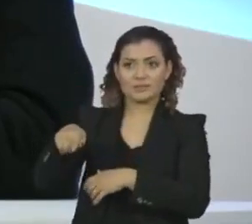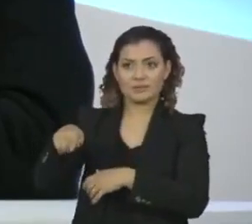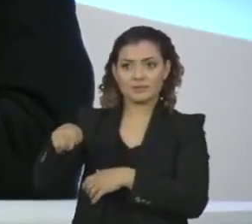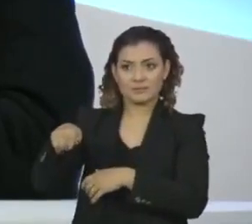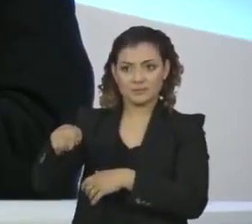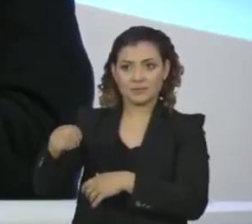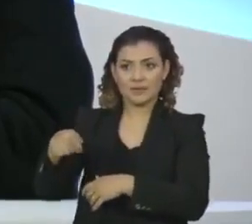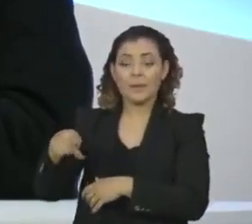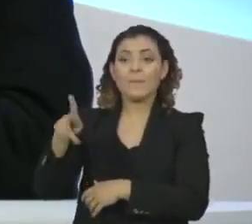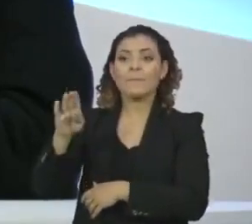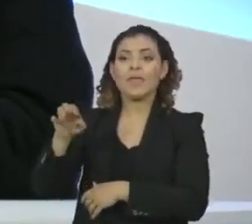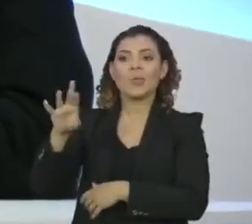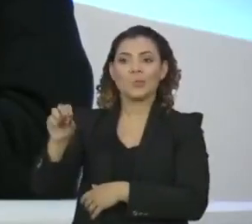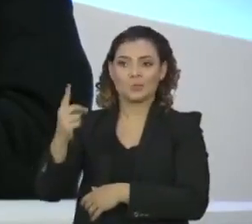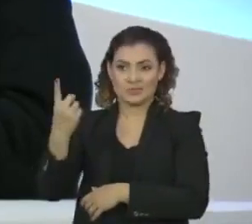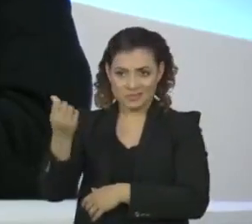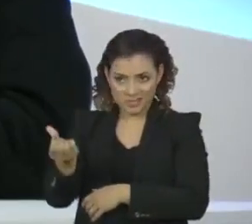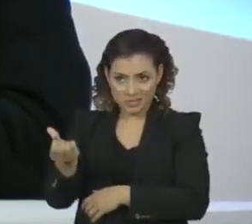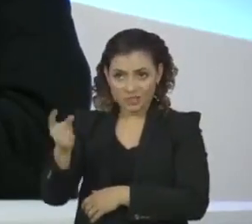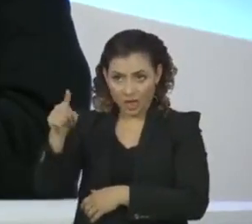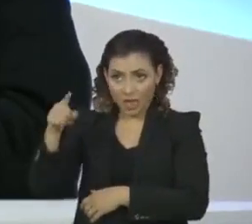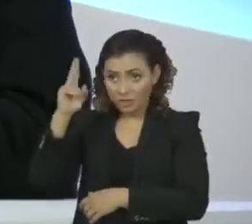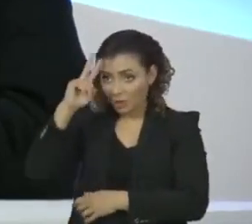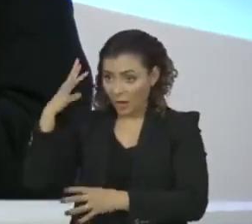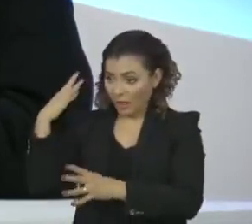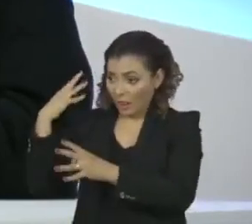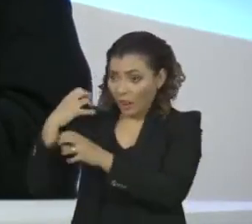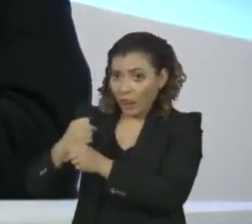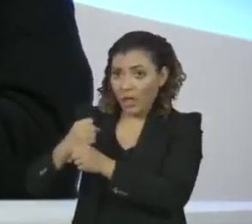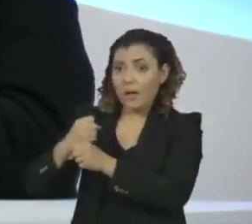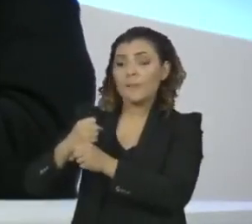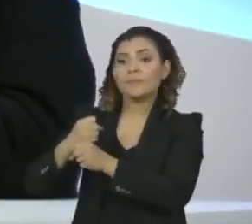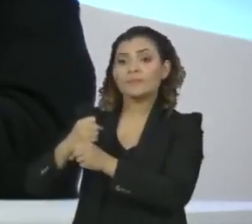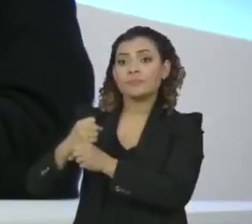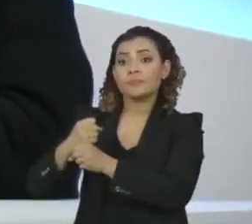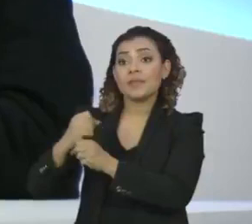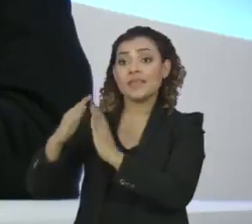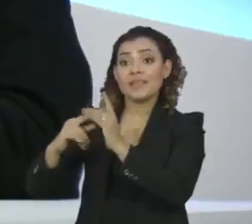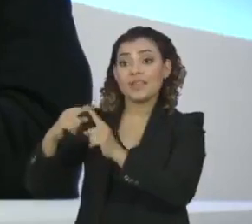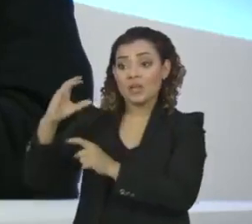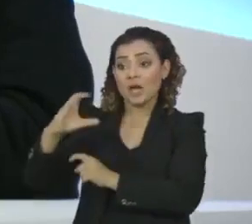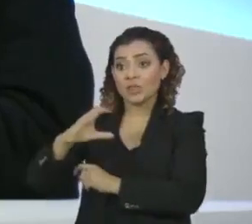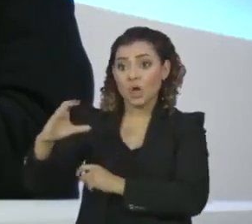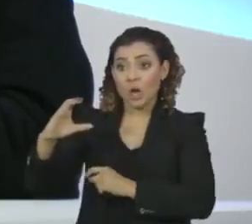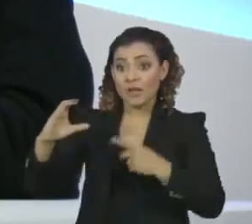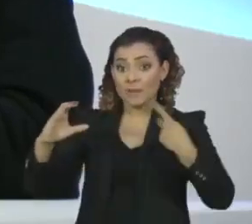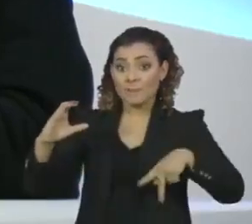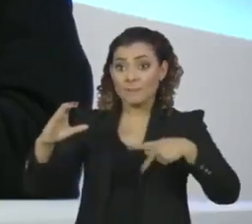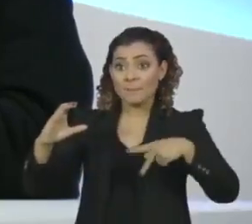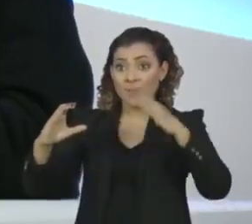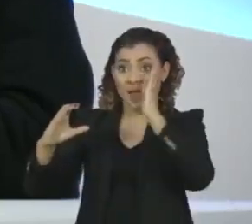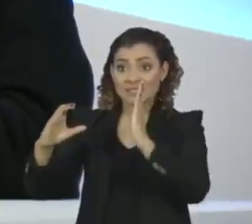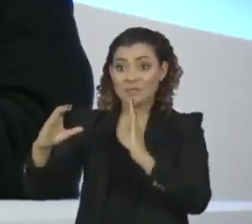aplica à história da Igreja Católica com o PT no Brasil ou não?